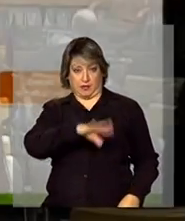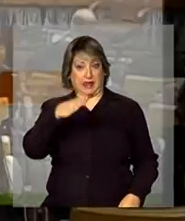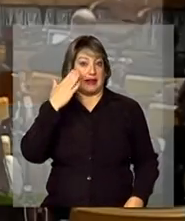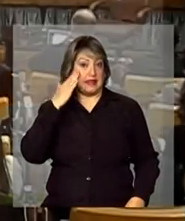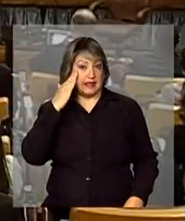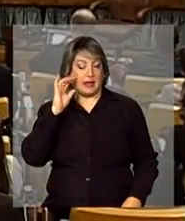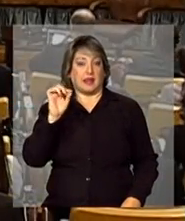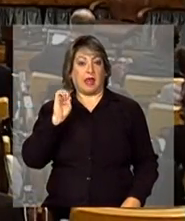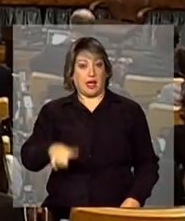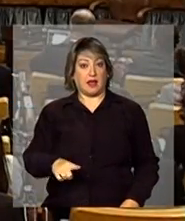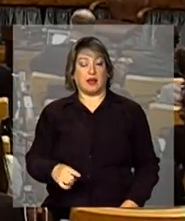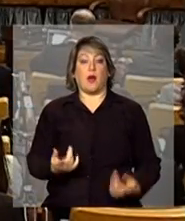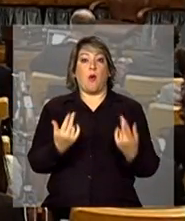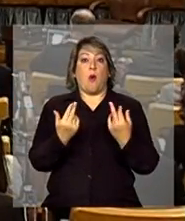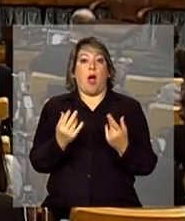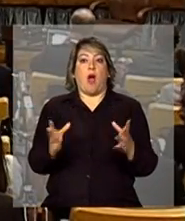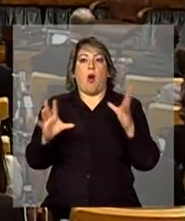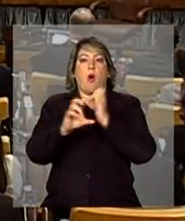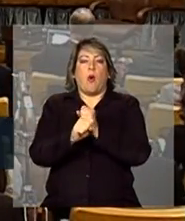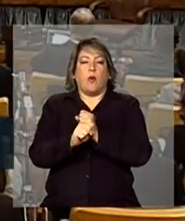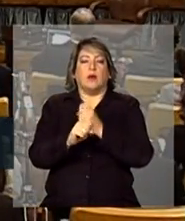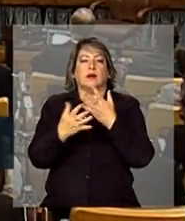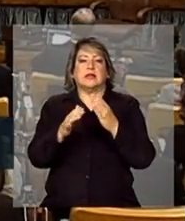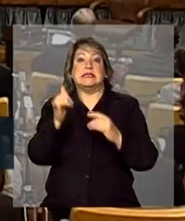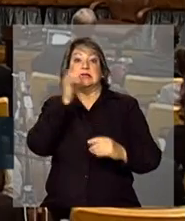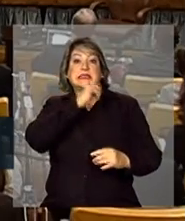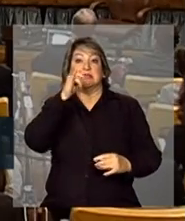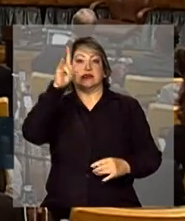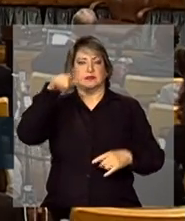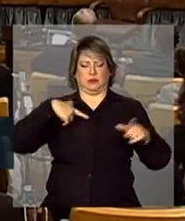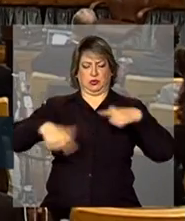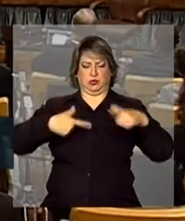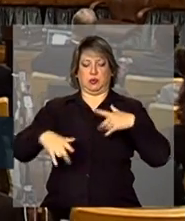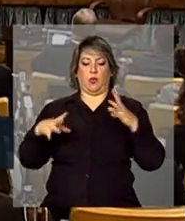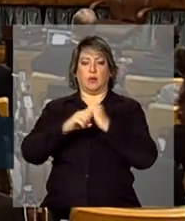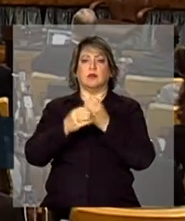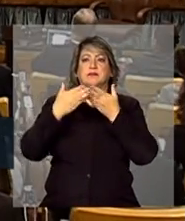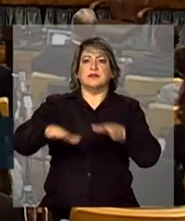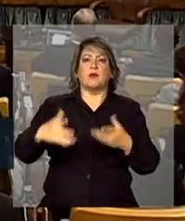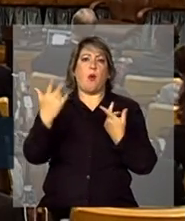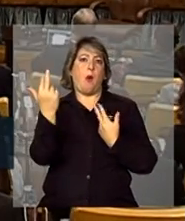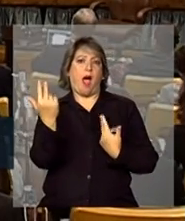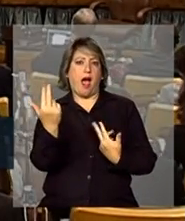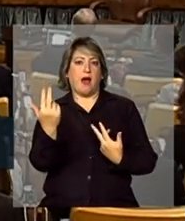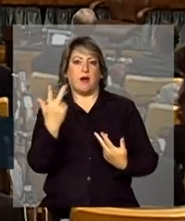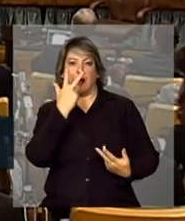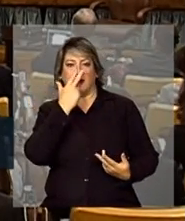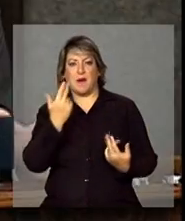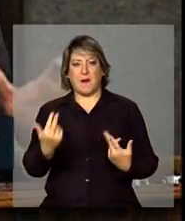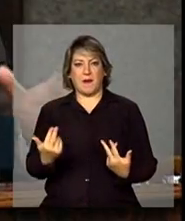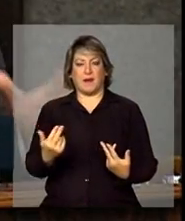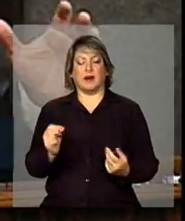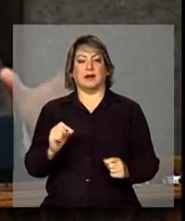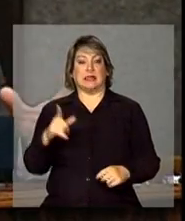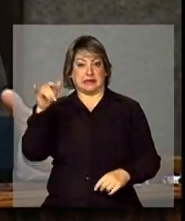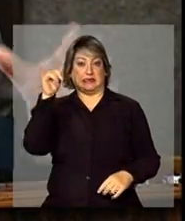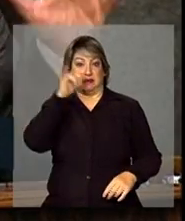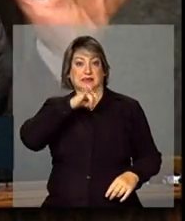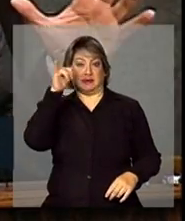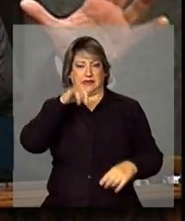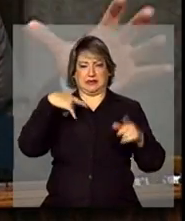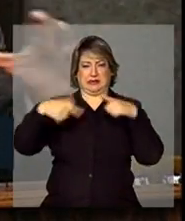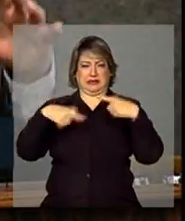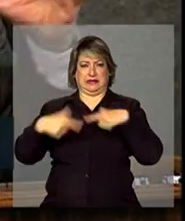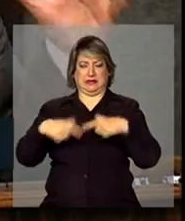uma ideia, é do tamanho da força de trabalho da Itália. Ou seja, nós temos tantos empreendedores no Brasil quanto a Itália tem